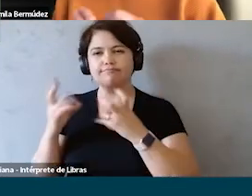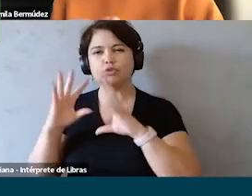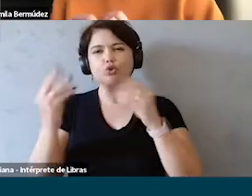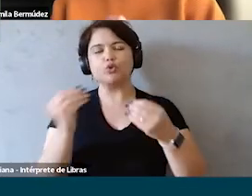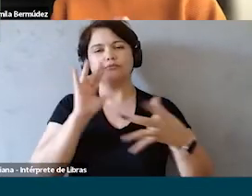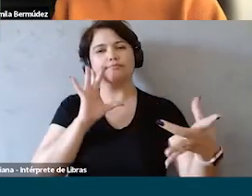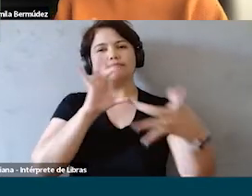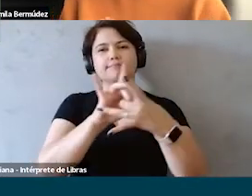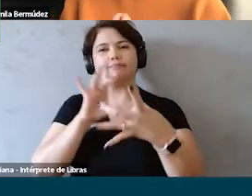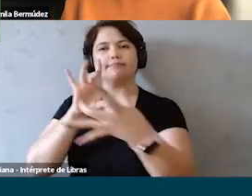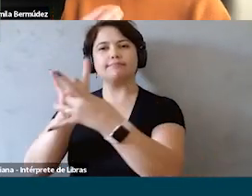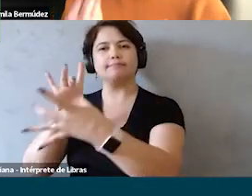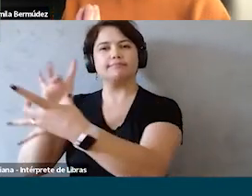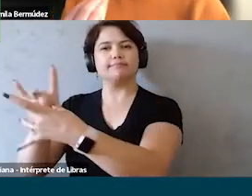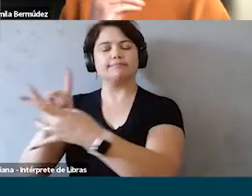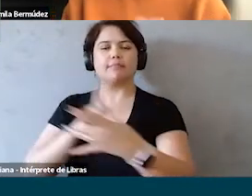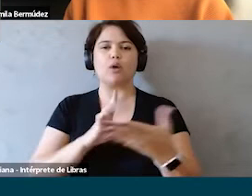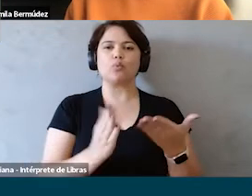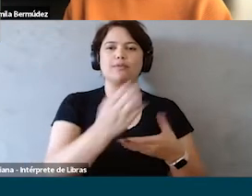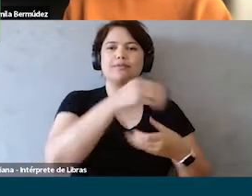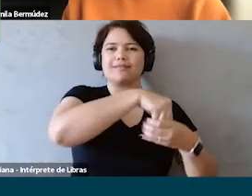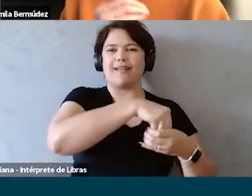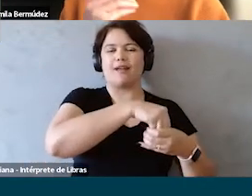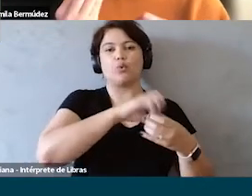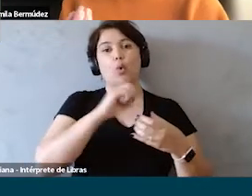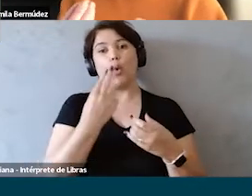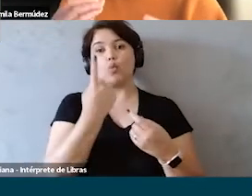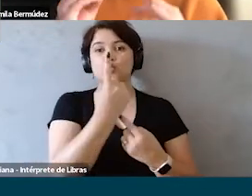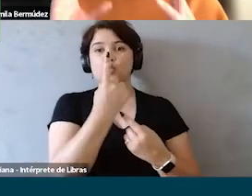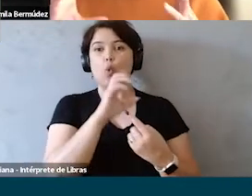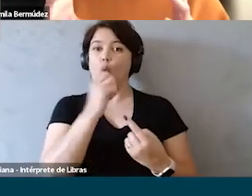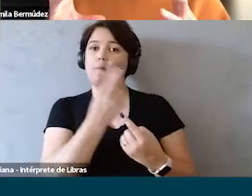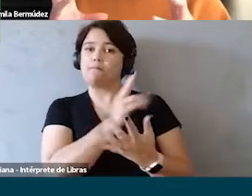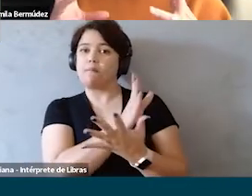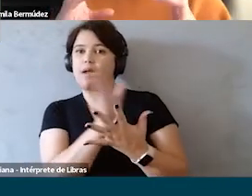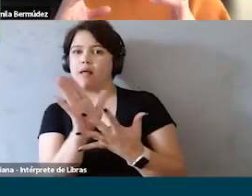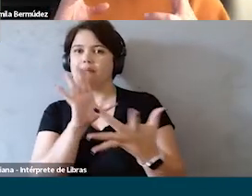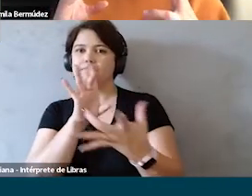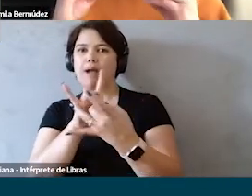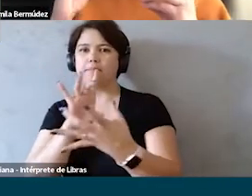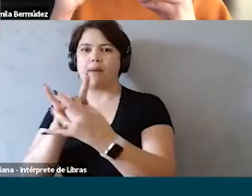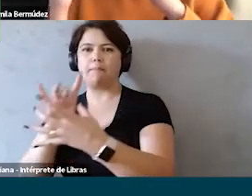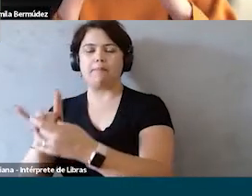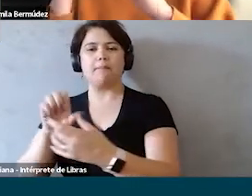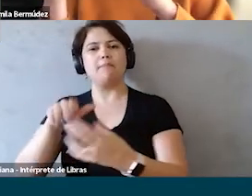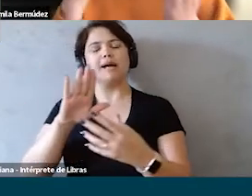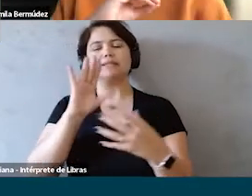sempre vinculou cada um deles com um dado interno, um ou mais, justamente para a gente trazer um pouco de como que isso mexe